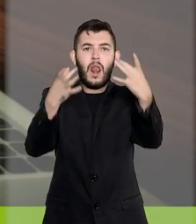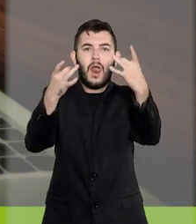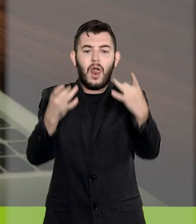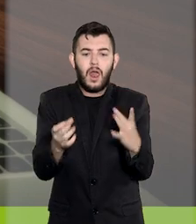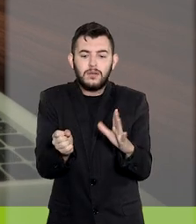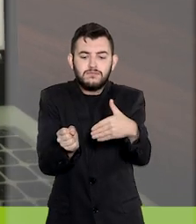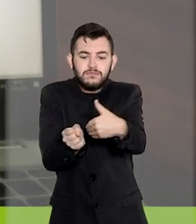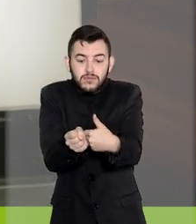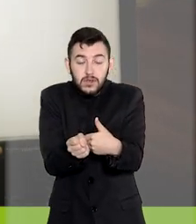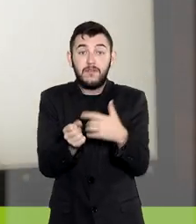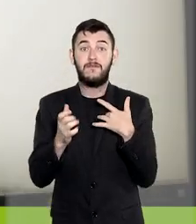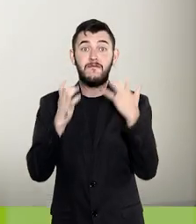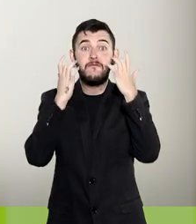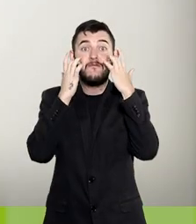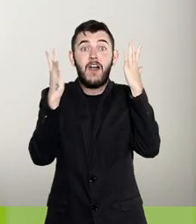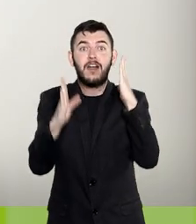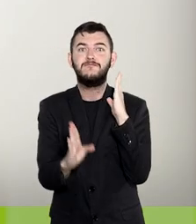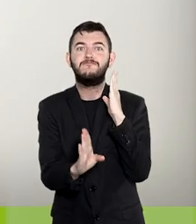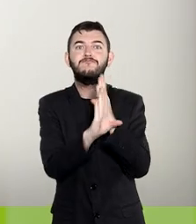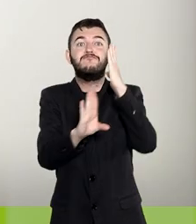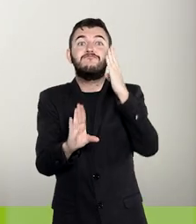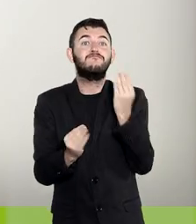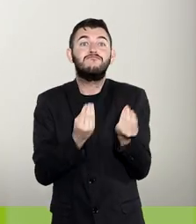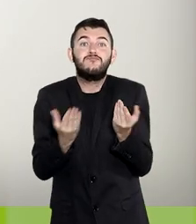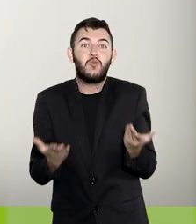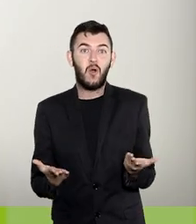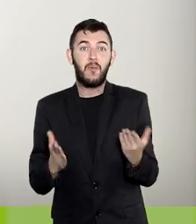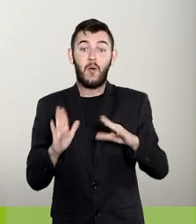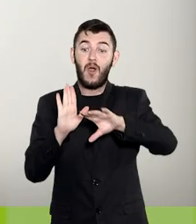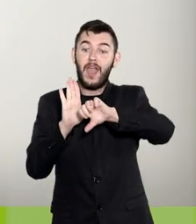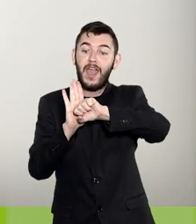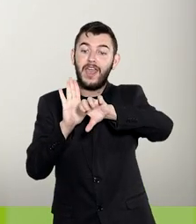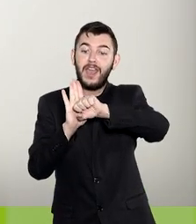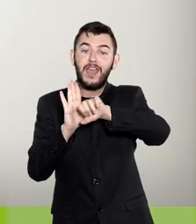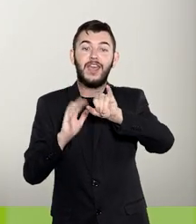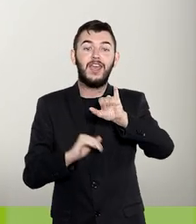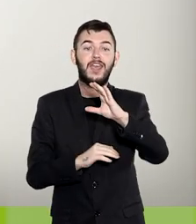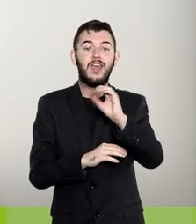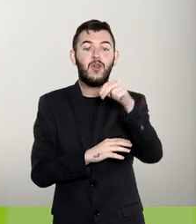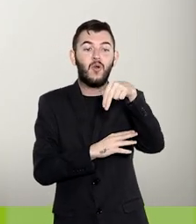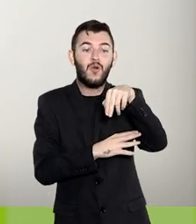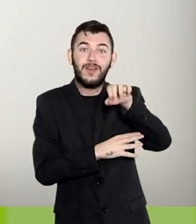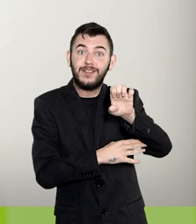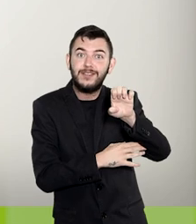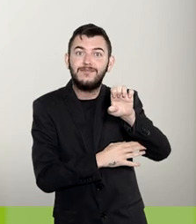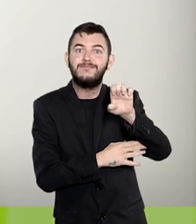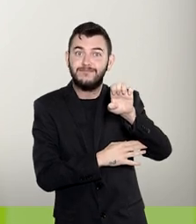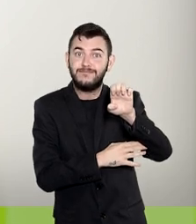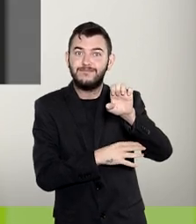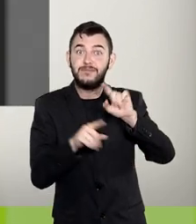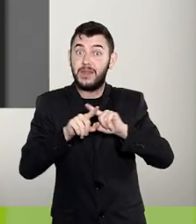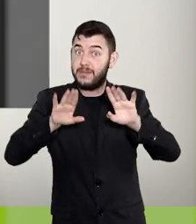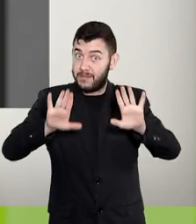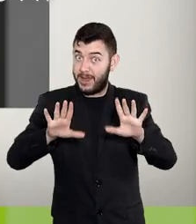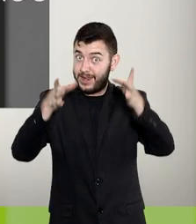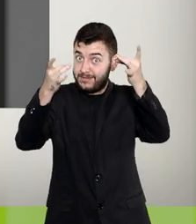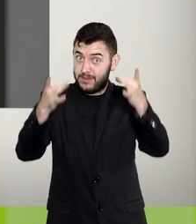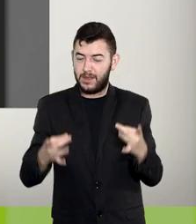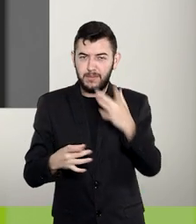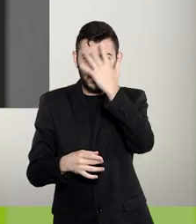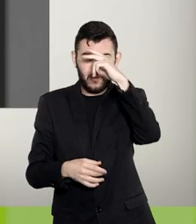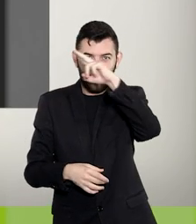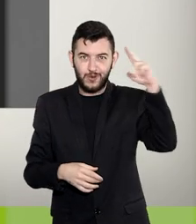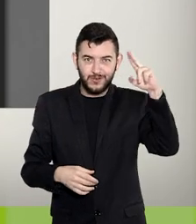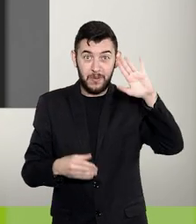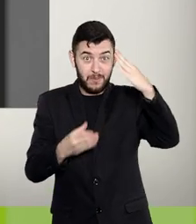documentos sigilosos são facilmente identificados por meio deste ícone. E um detalhe, o